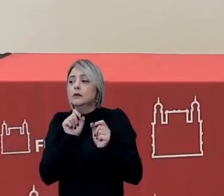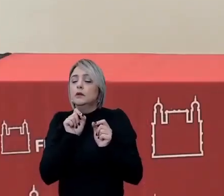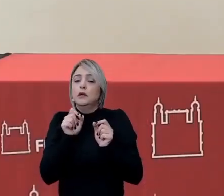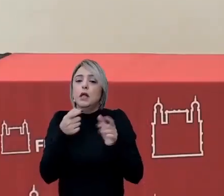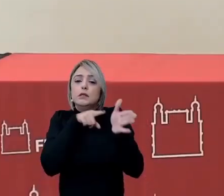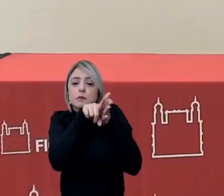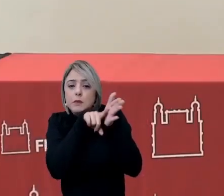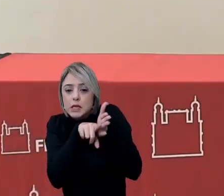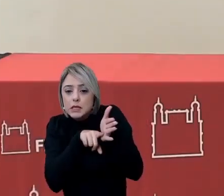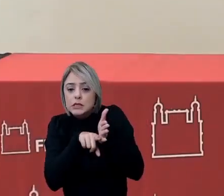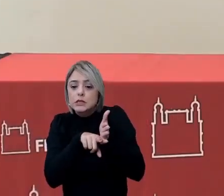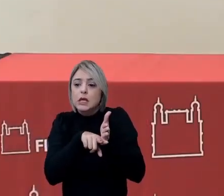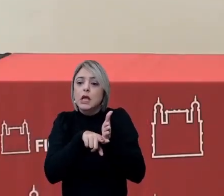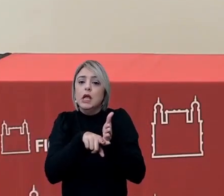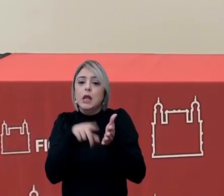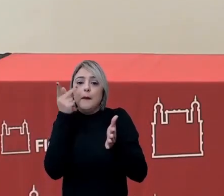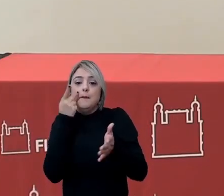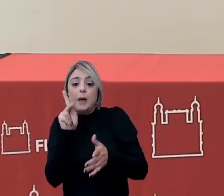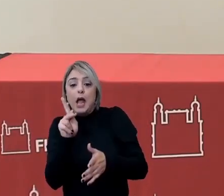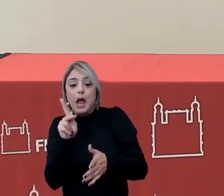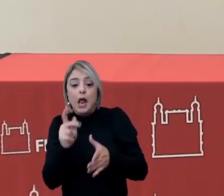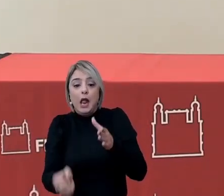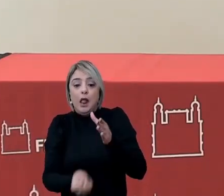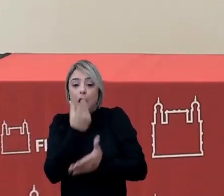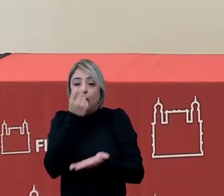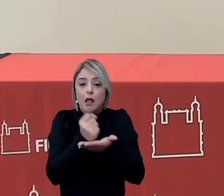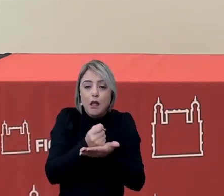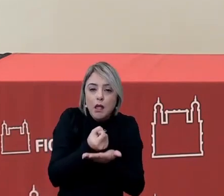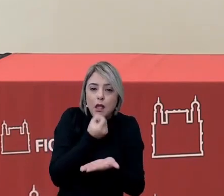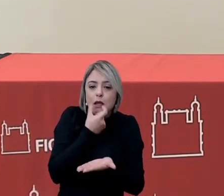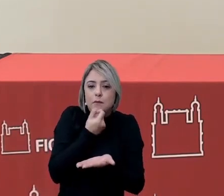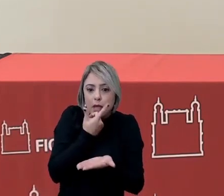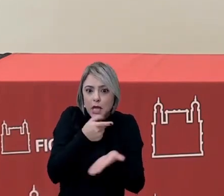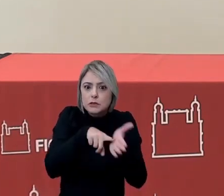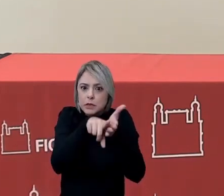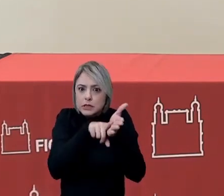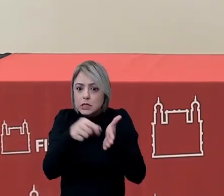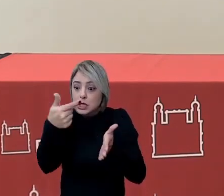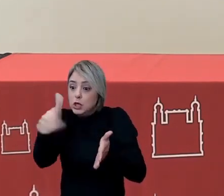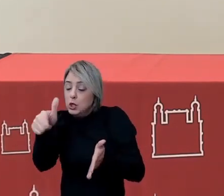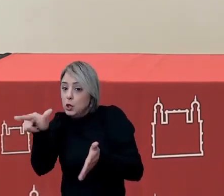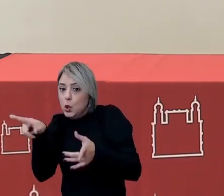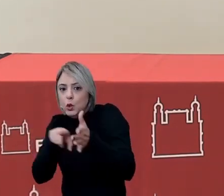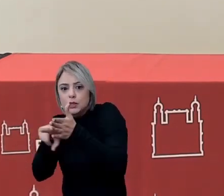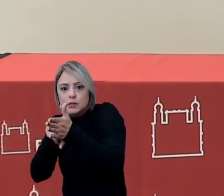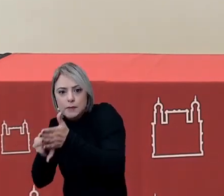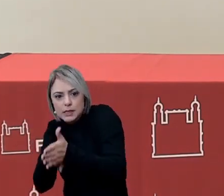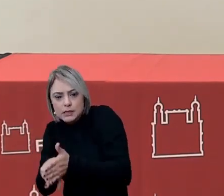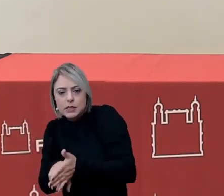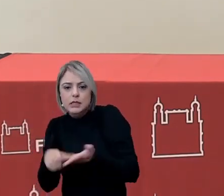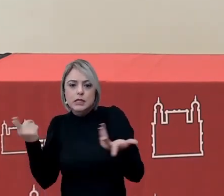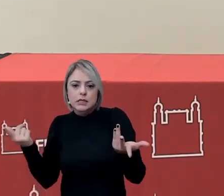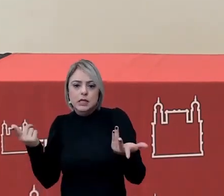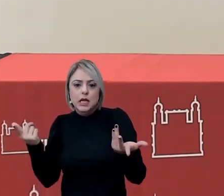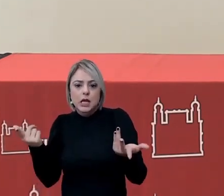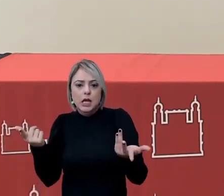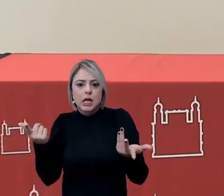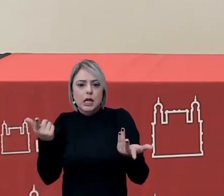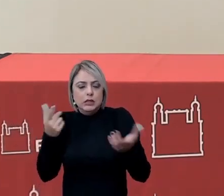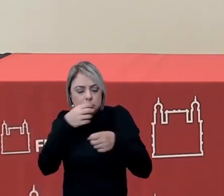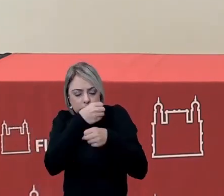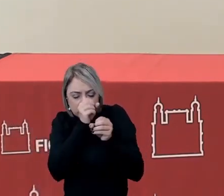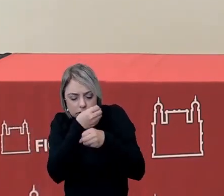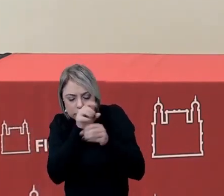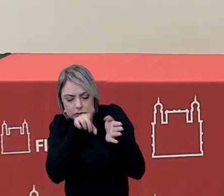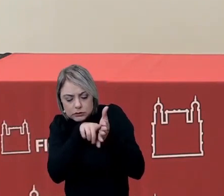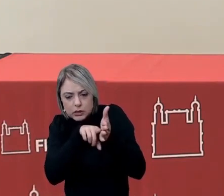das pesquisas seja para produção de medicamentos ou seja em outras linhas né de os ensaios clínicos